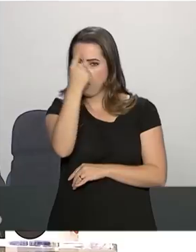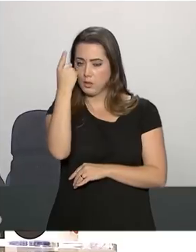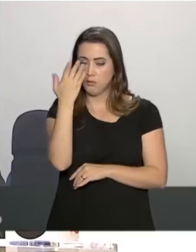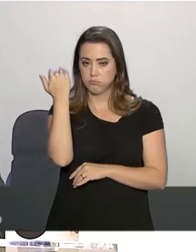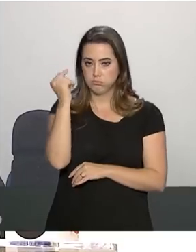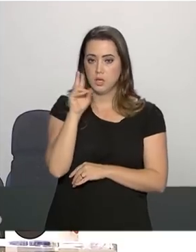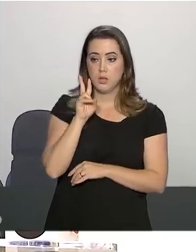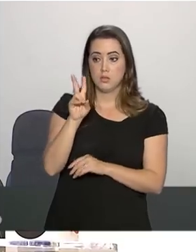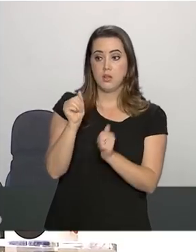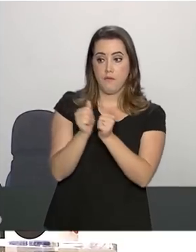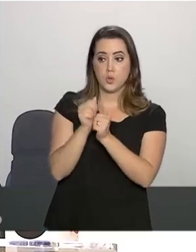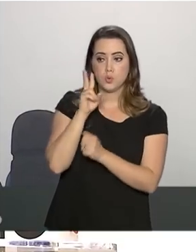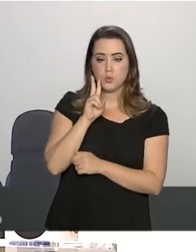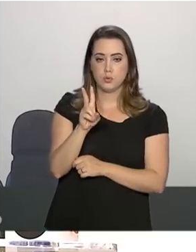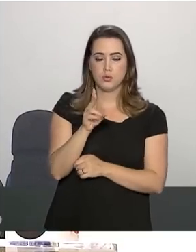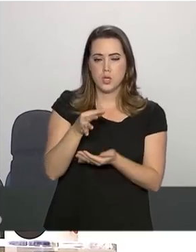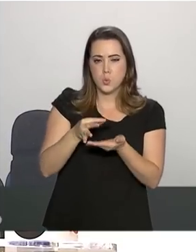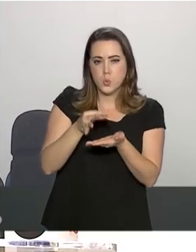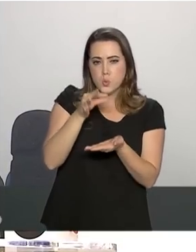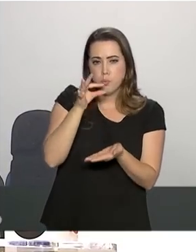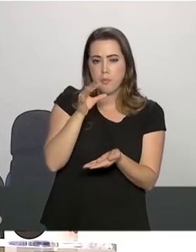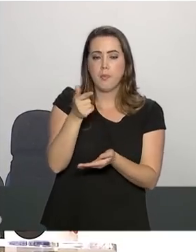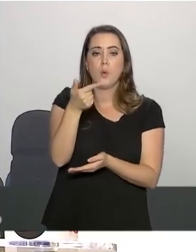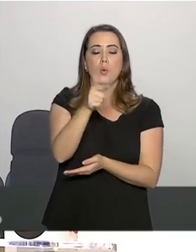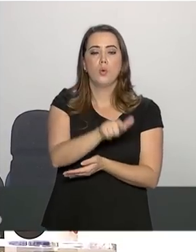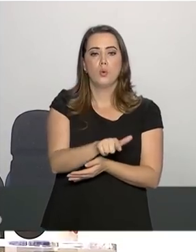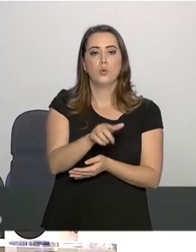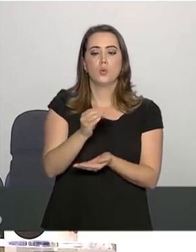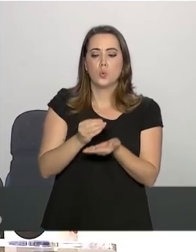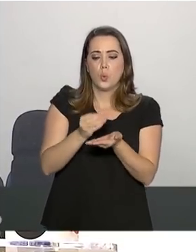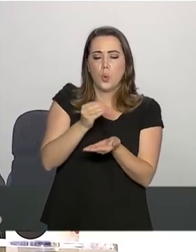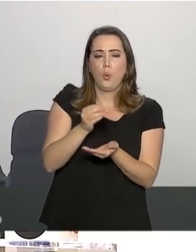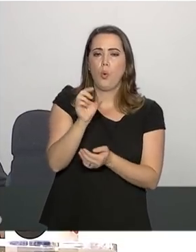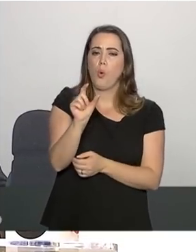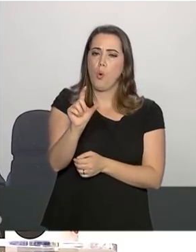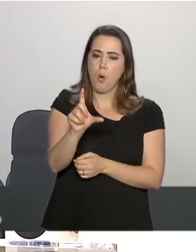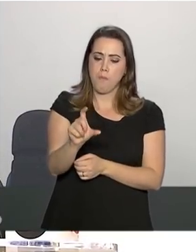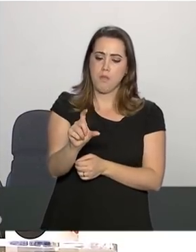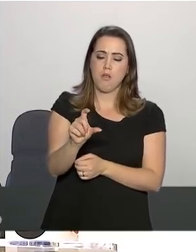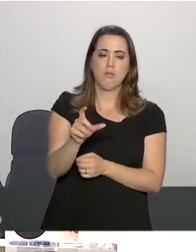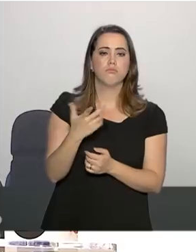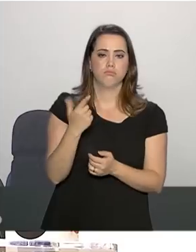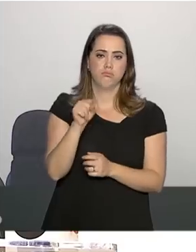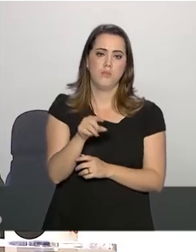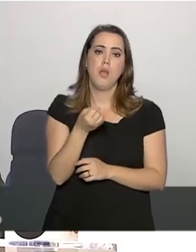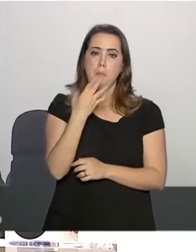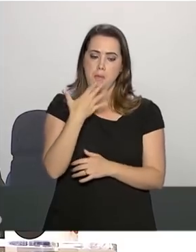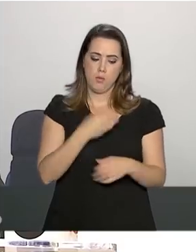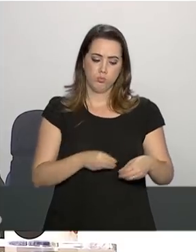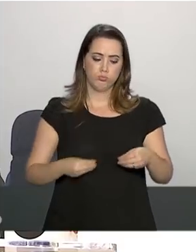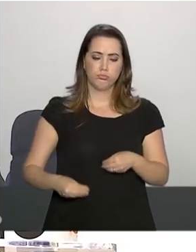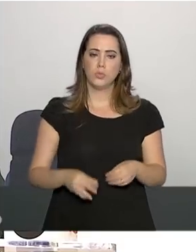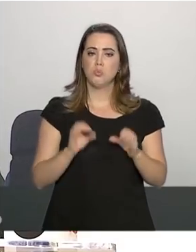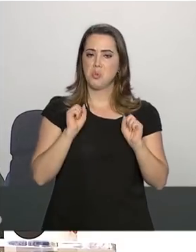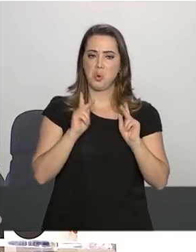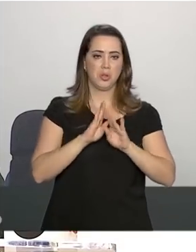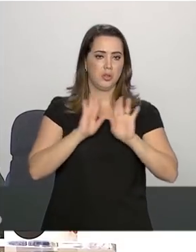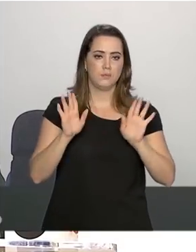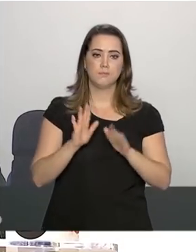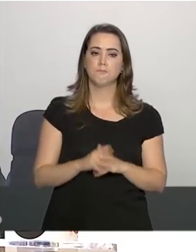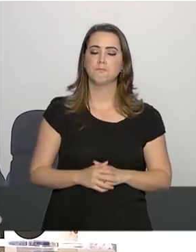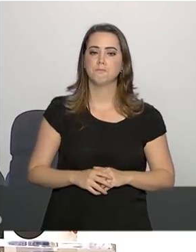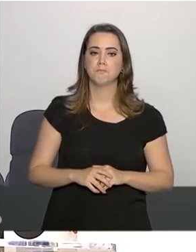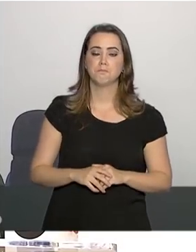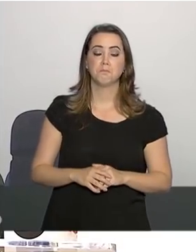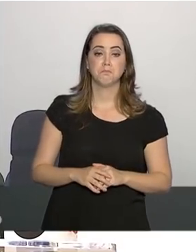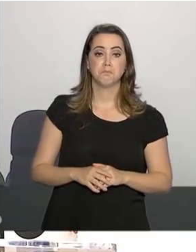dentro do quarto e ele ingeriu mais um, mais um copo desses, se comportando bem o organismo dele. Então, foi um ontem, três